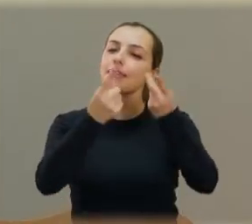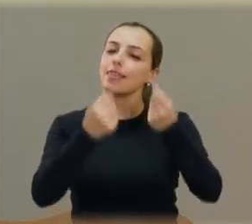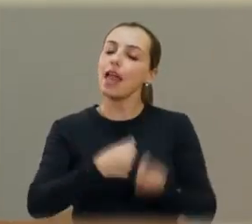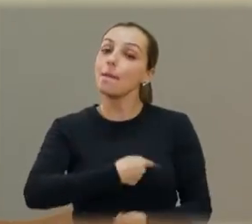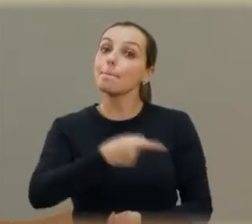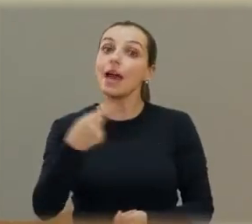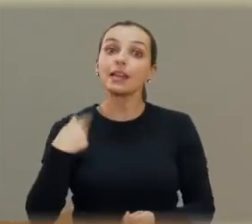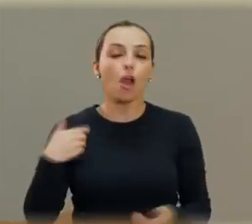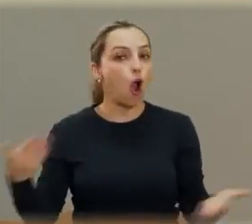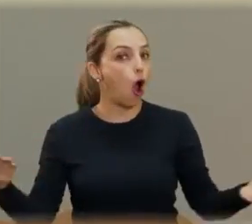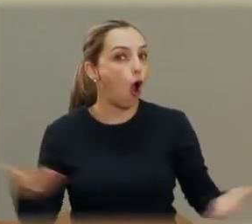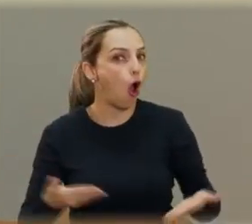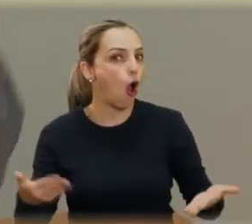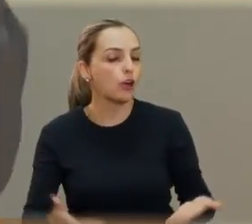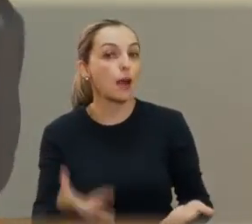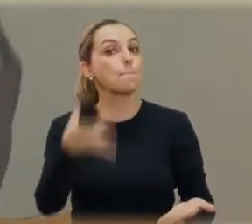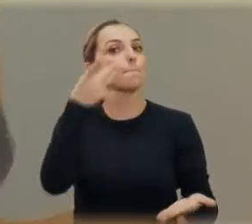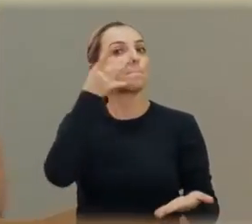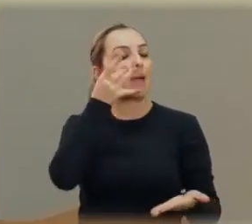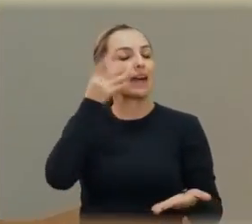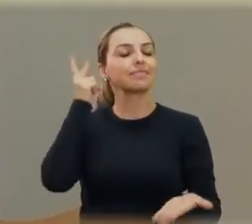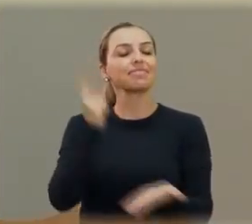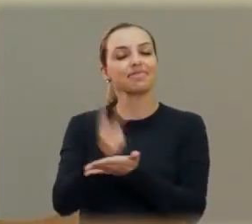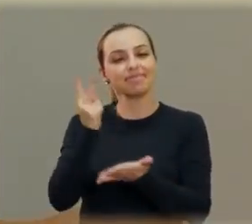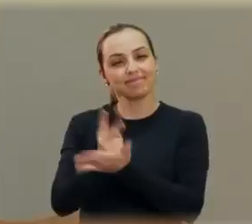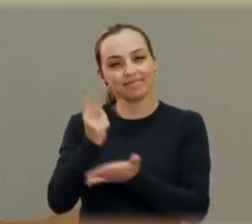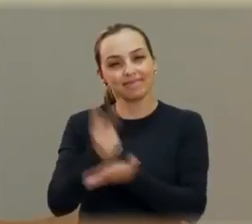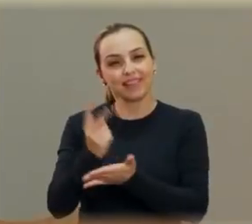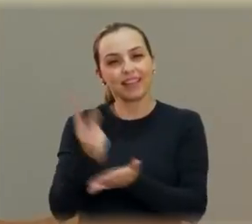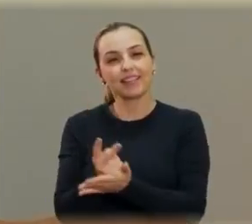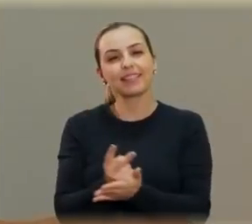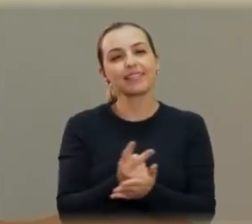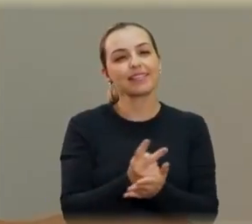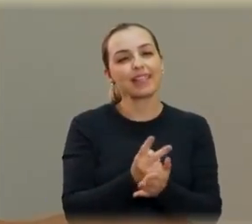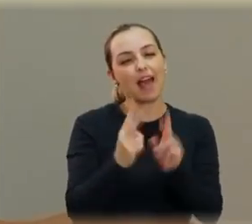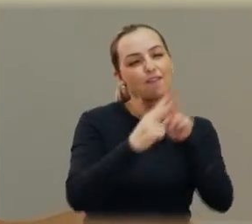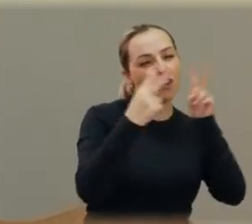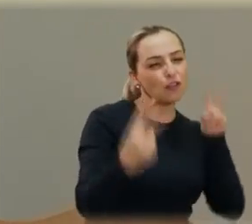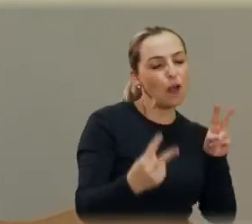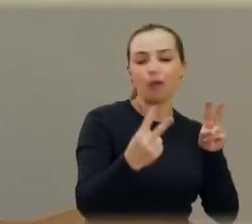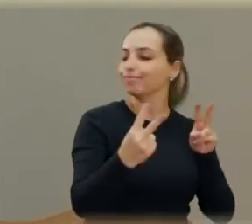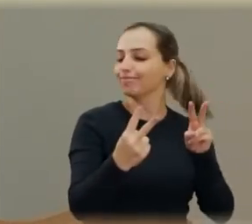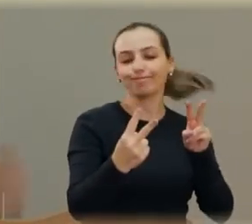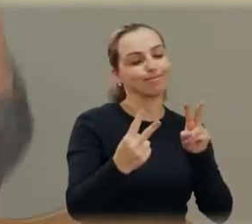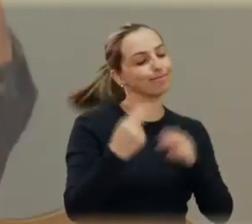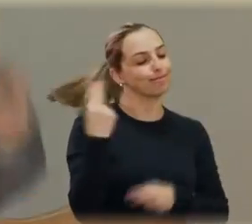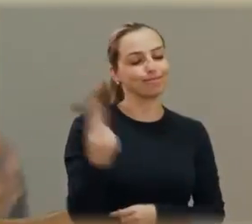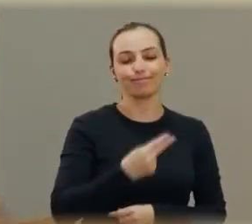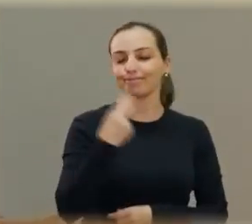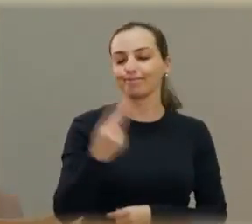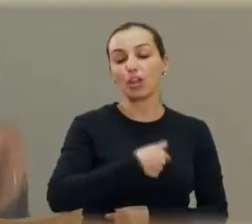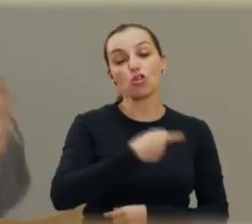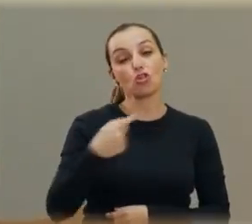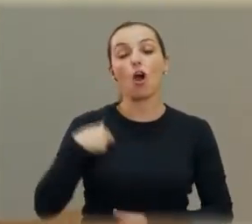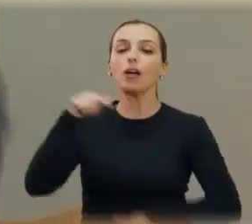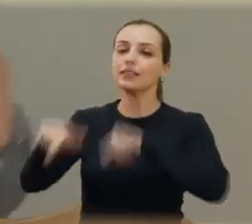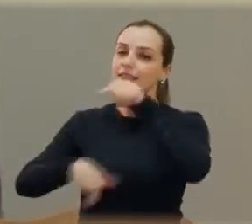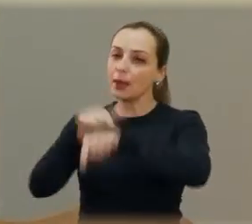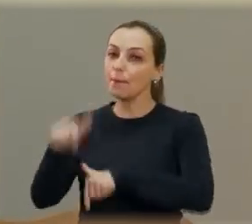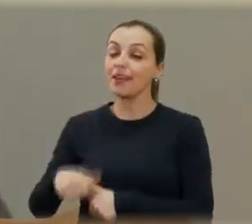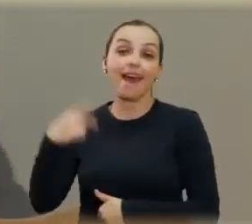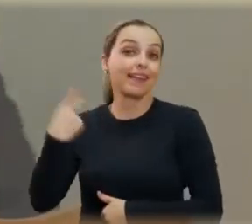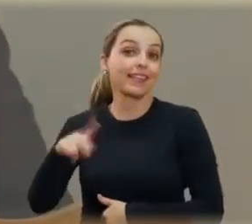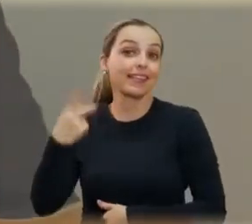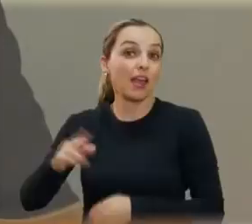hoje, presencial, sempre. Nós não vamos voltar mais online, não, gente. Nós temos que trabalhar aqui. É muito